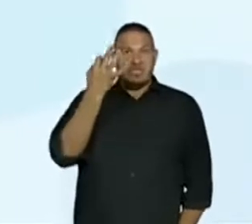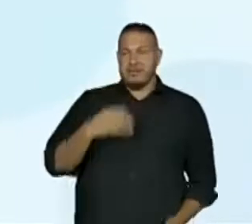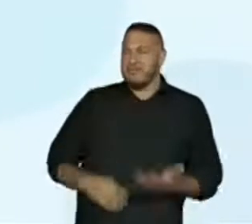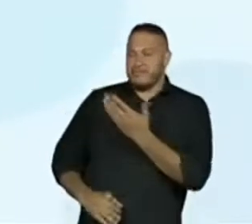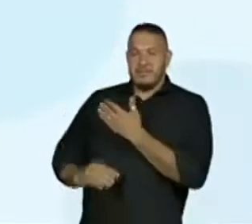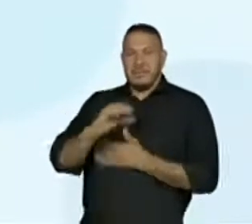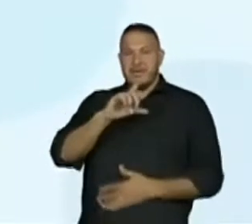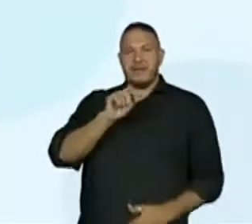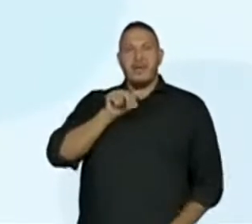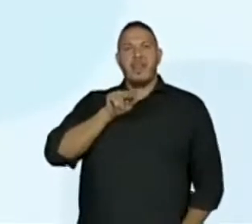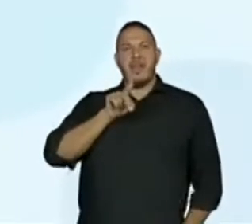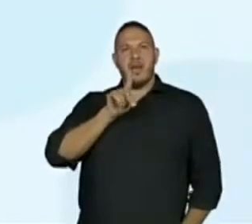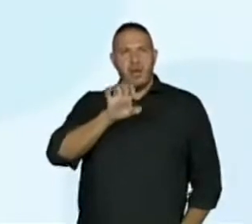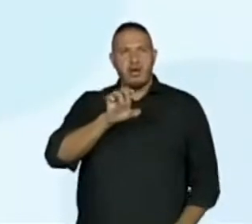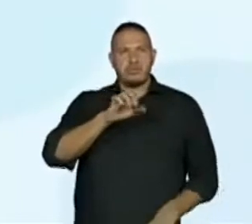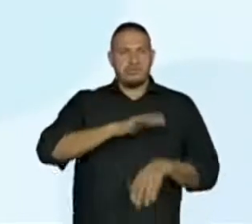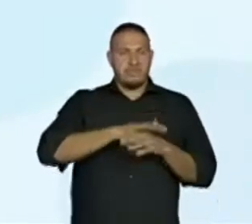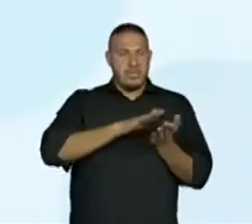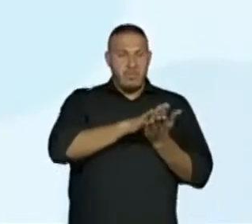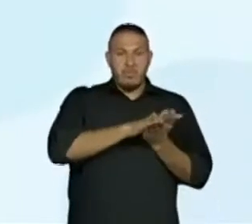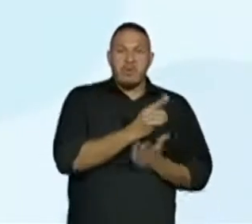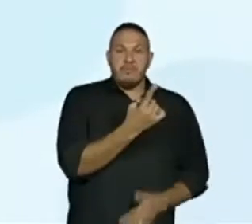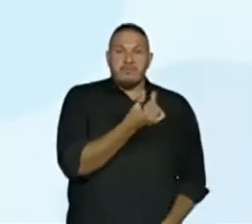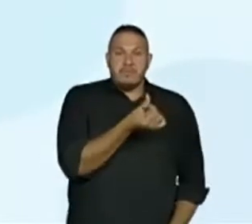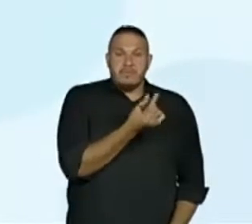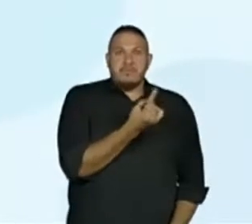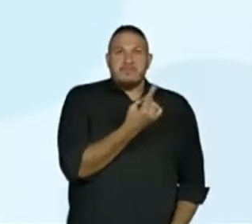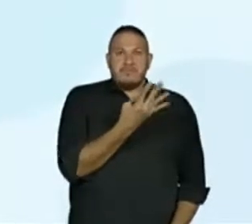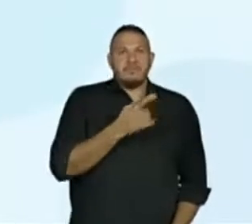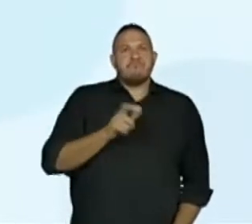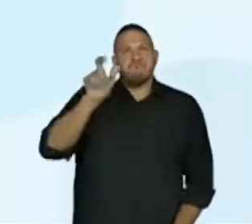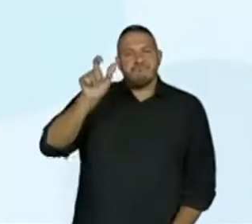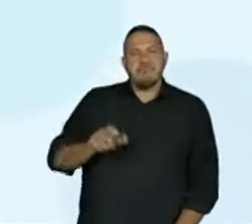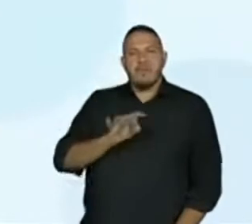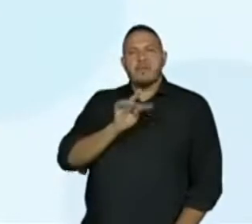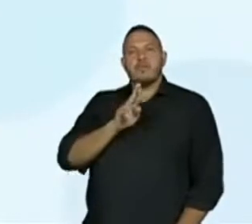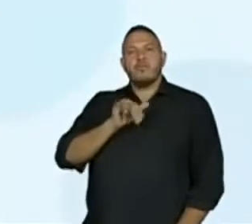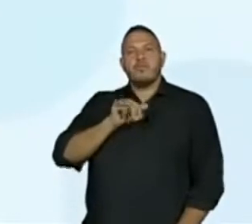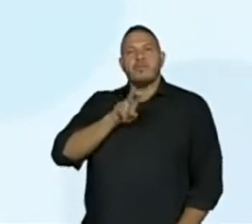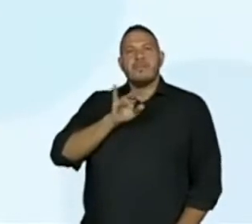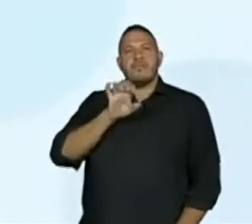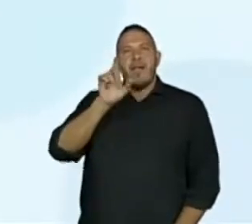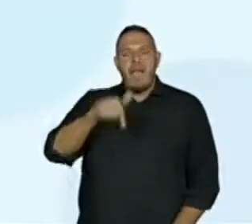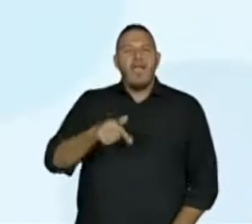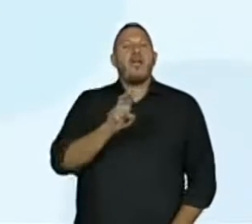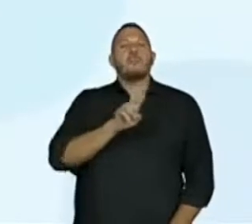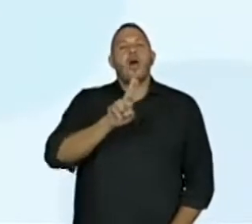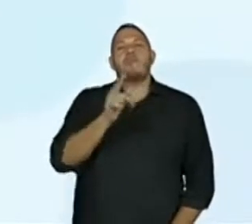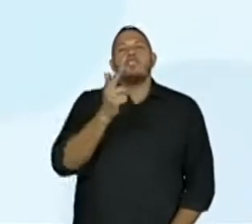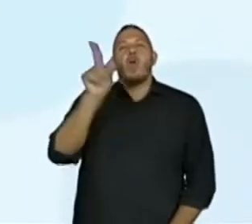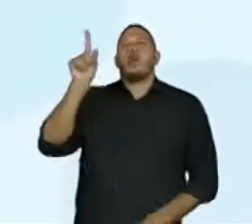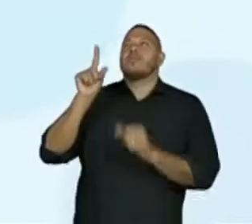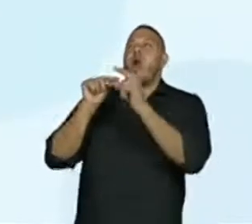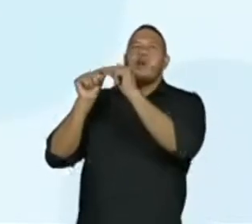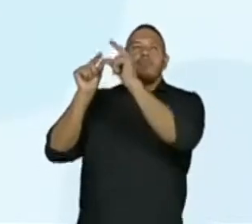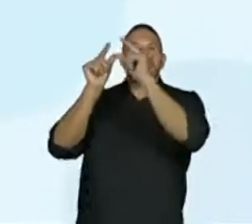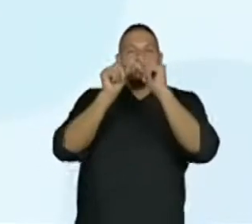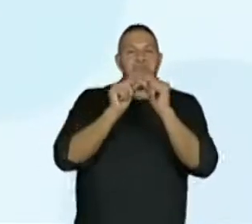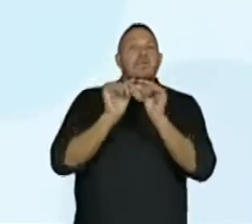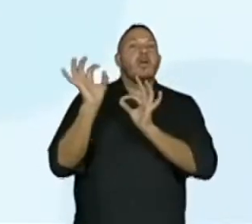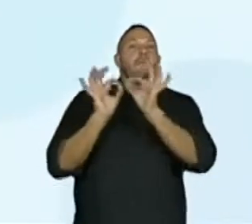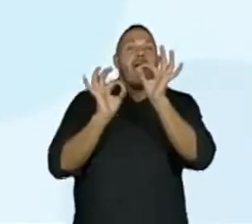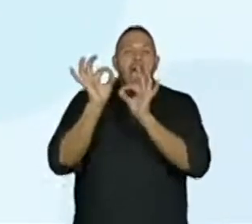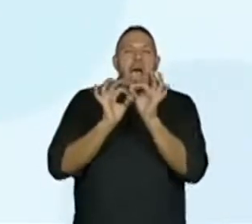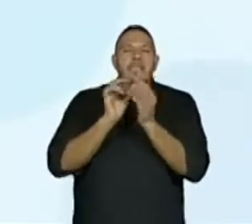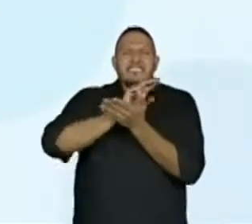publicou em 1614 que tuivaé homem velho é como chamam outra constelação formada